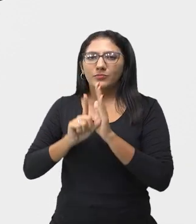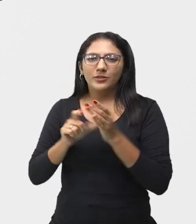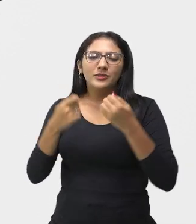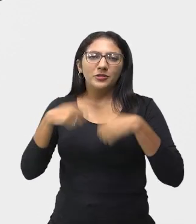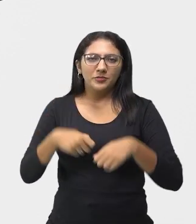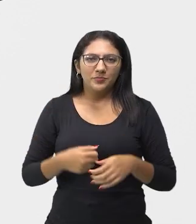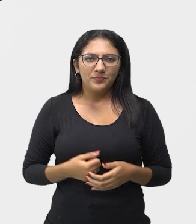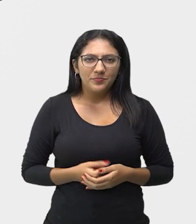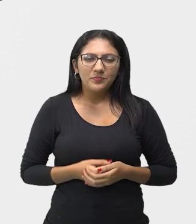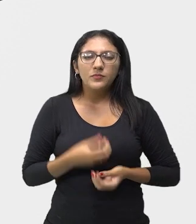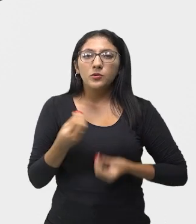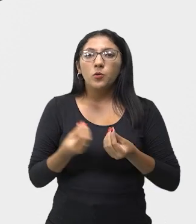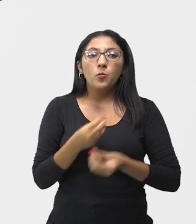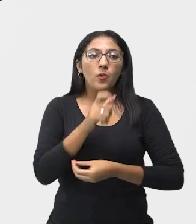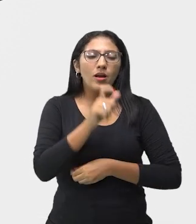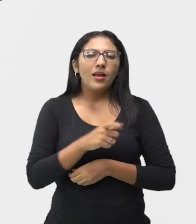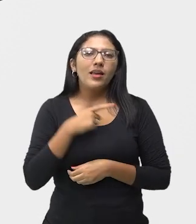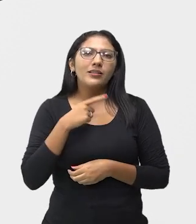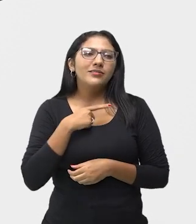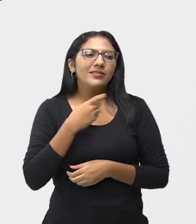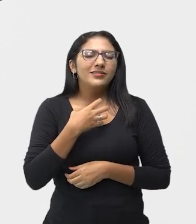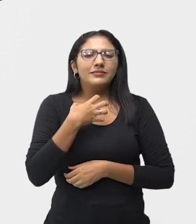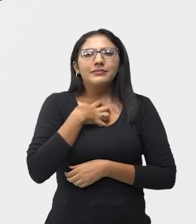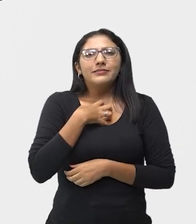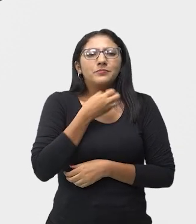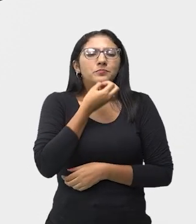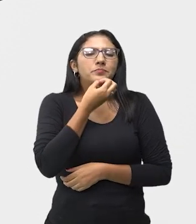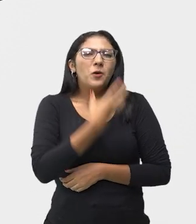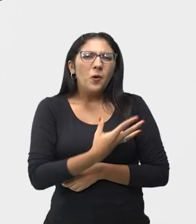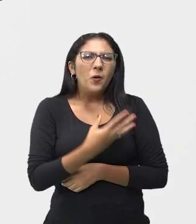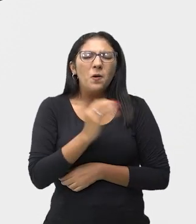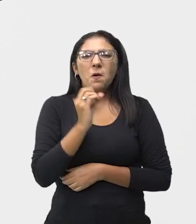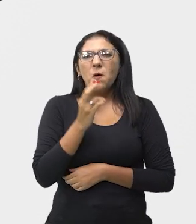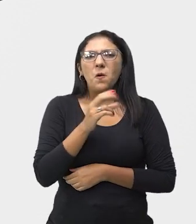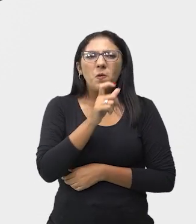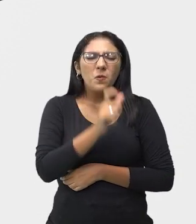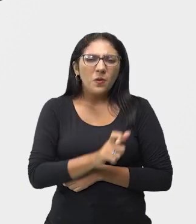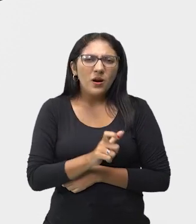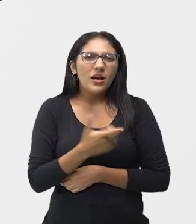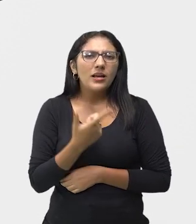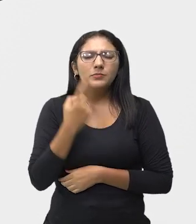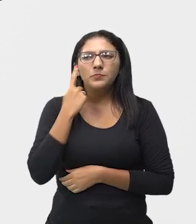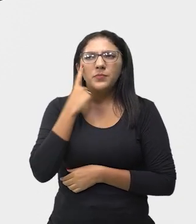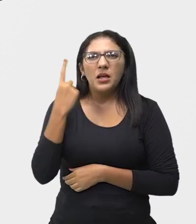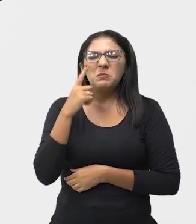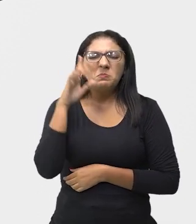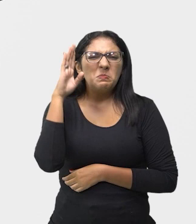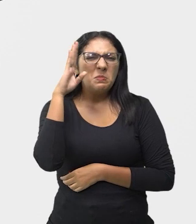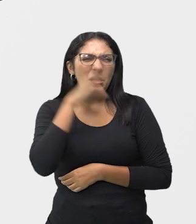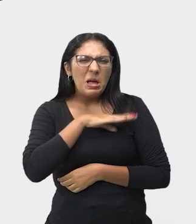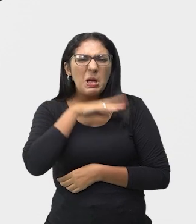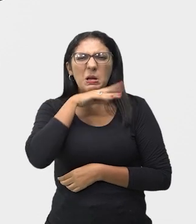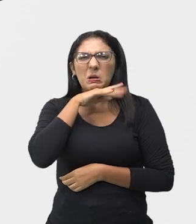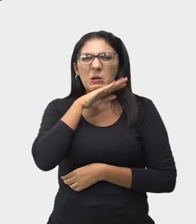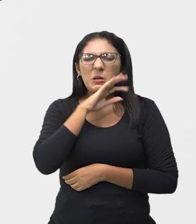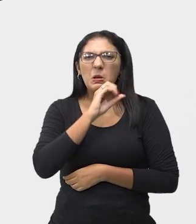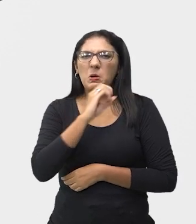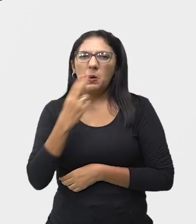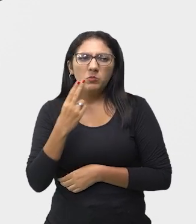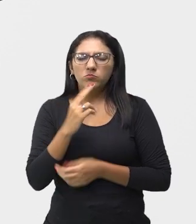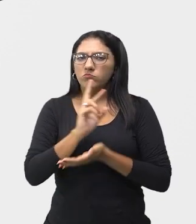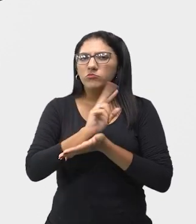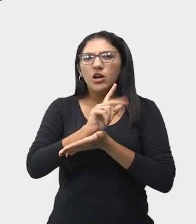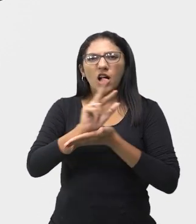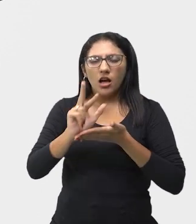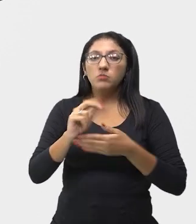Como é que é? Ele é uma pessoa bondosa? Como é que ele é uma pessoa mal? Ele é um assassino? Então, ele